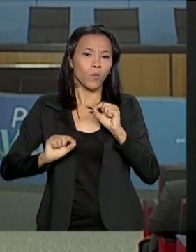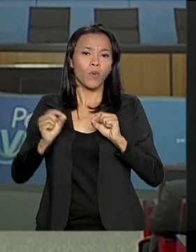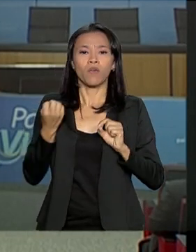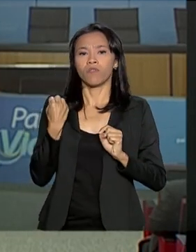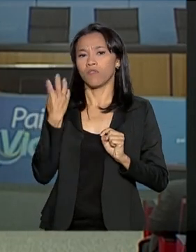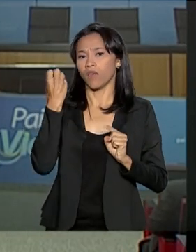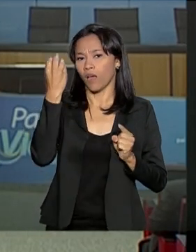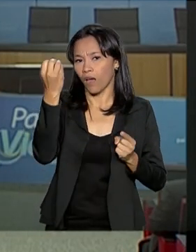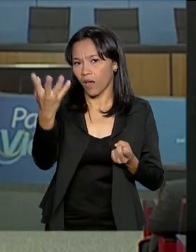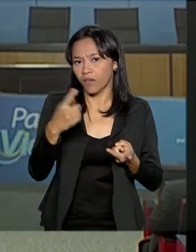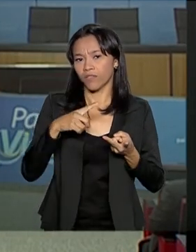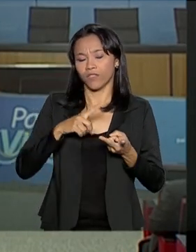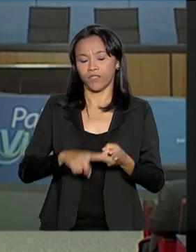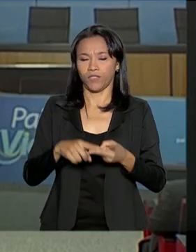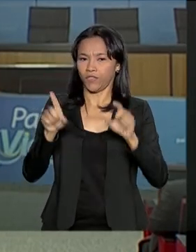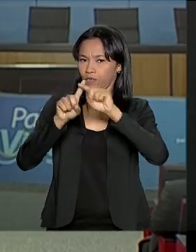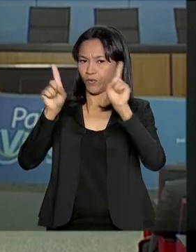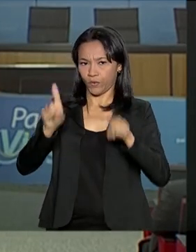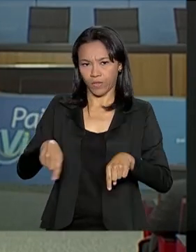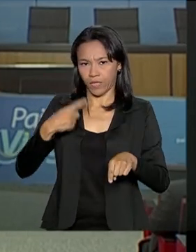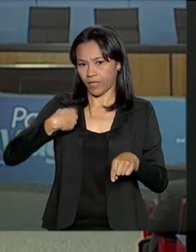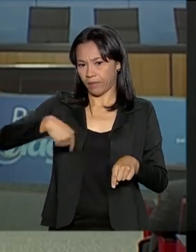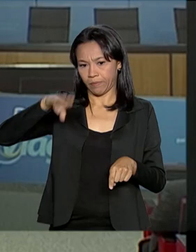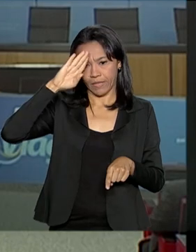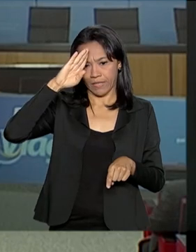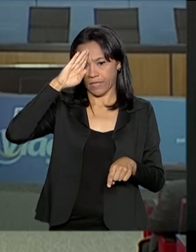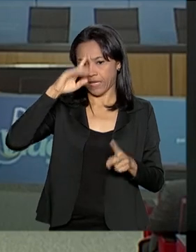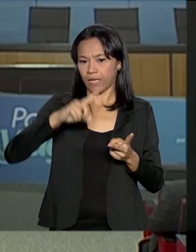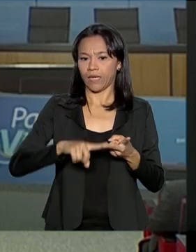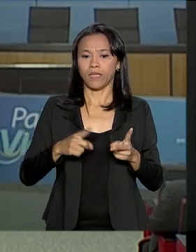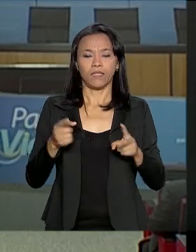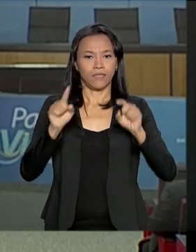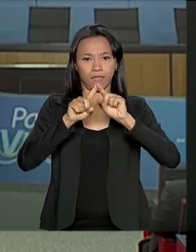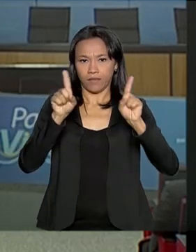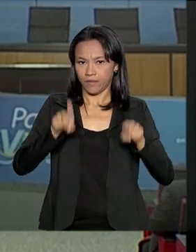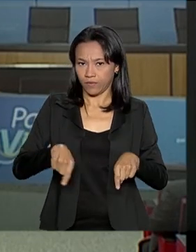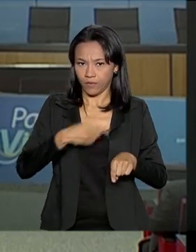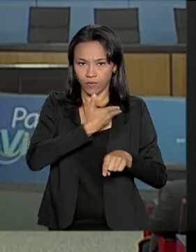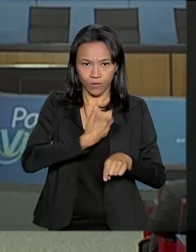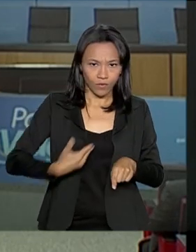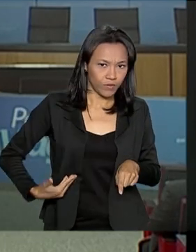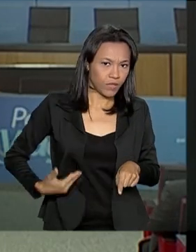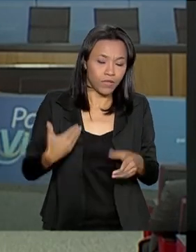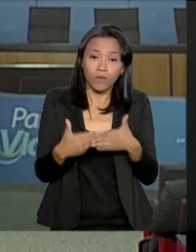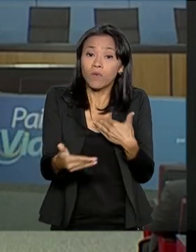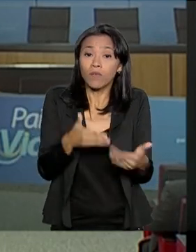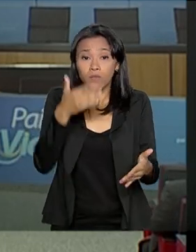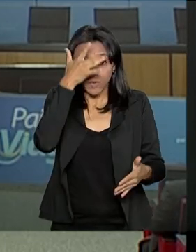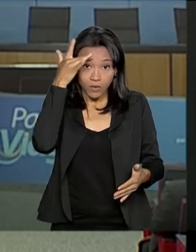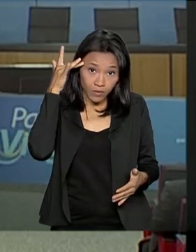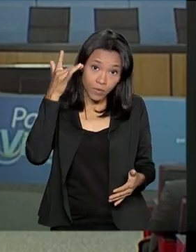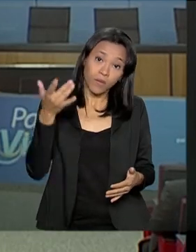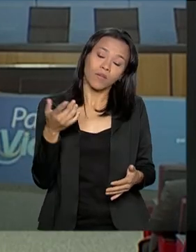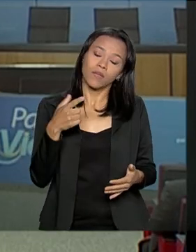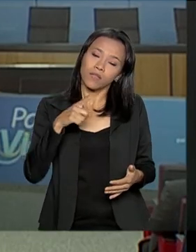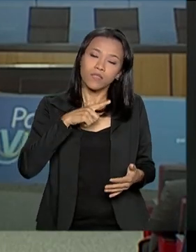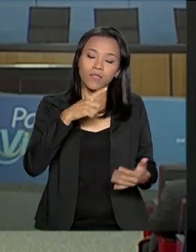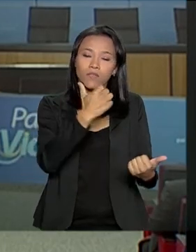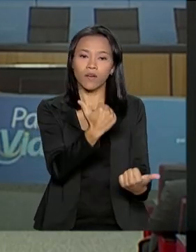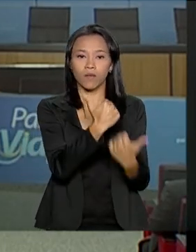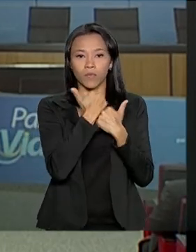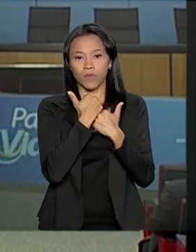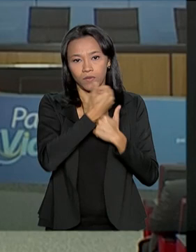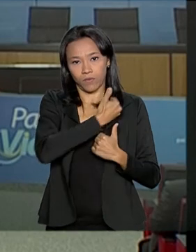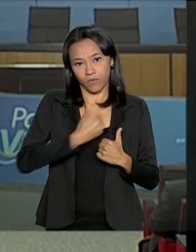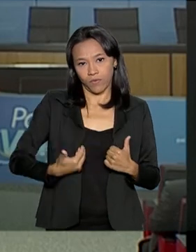de funcionários, seja militares, servidores públicos, empregados públicos ou qualquer pessoa que esteja colaborando com o governo